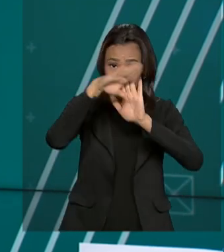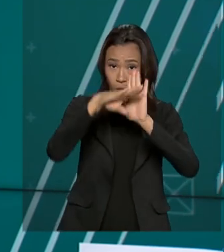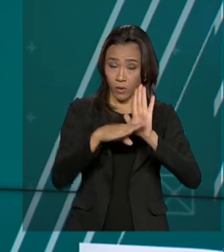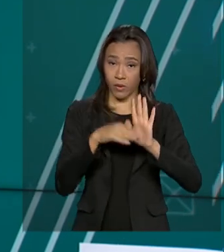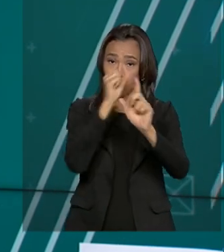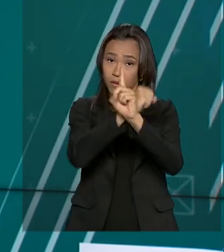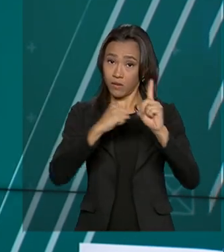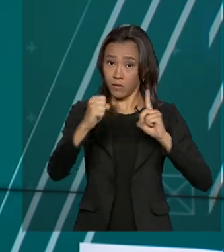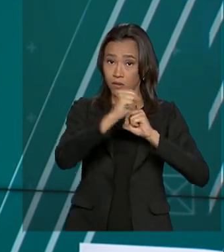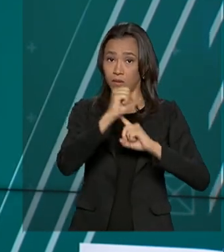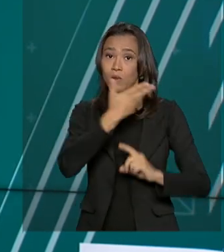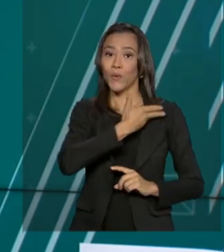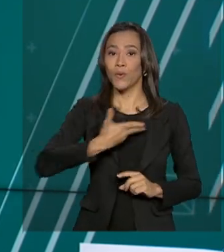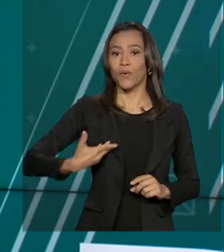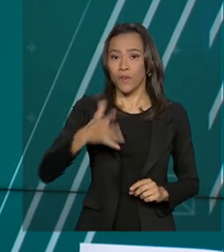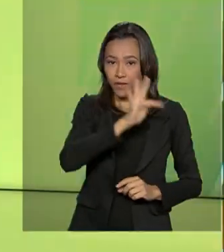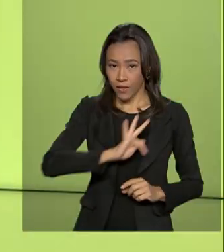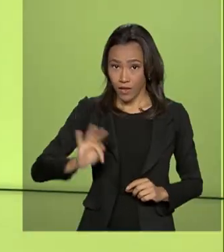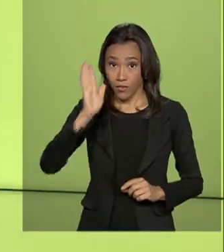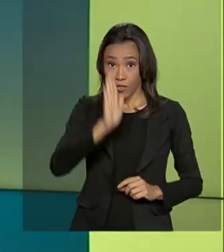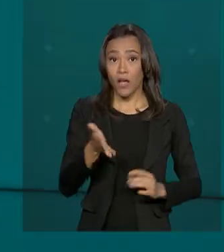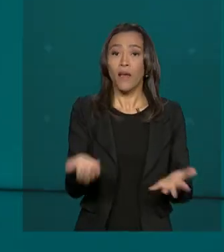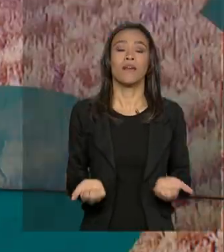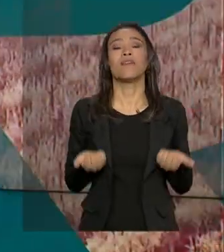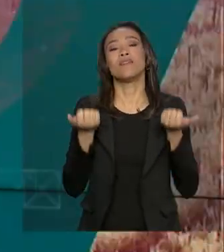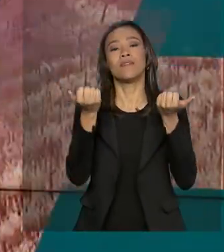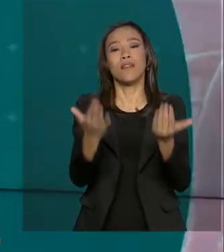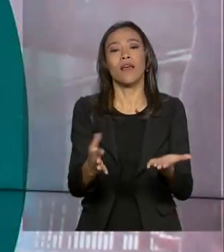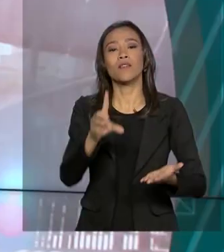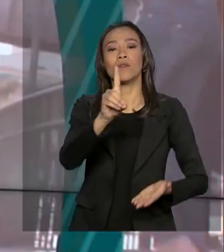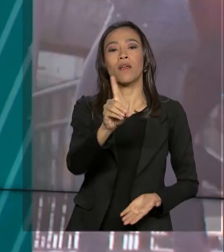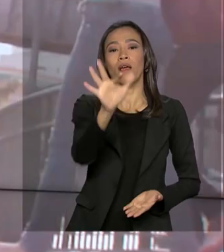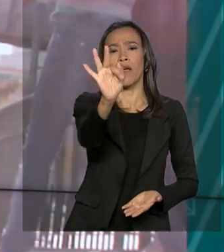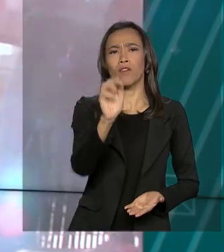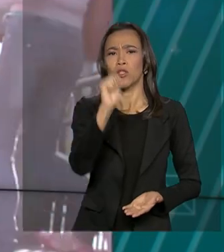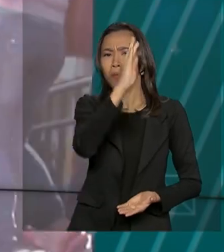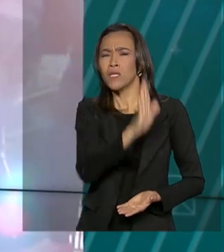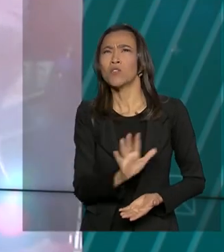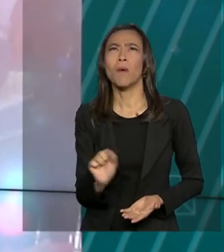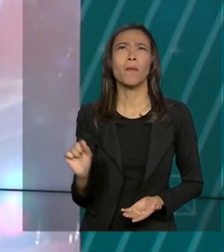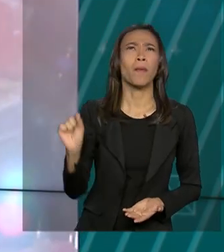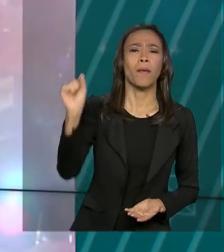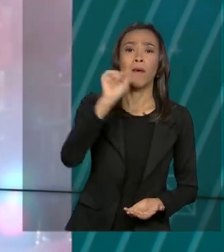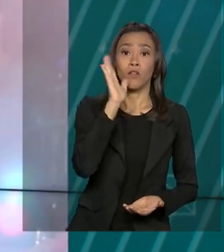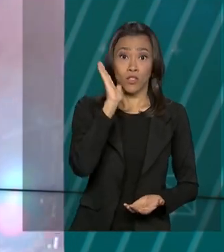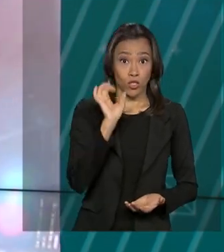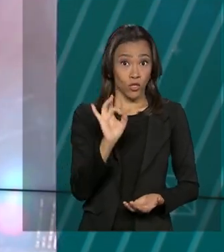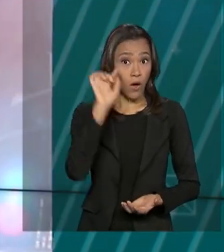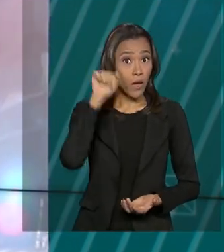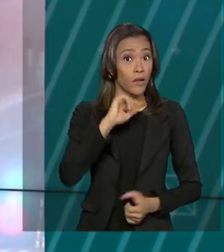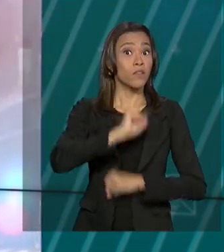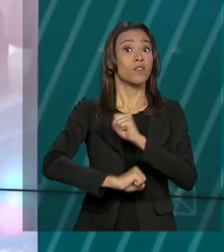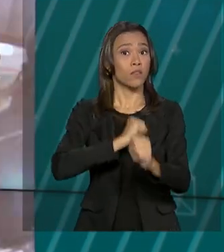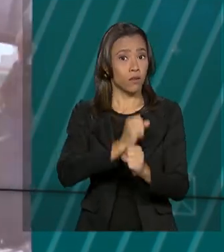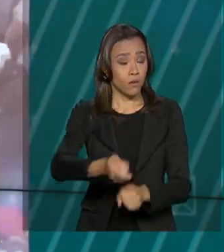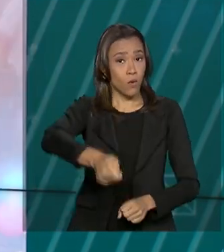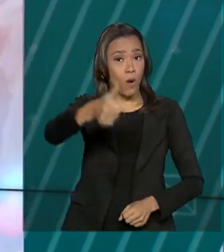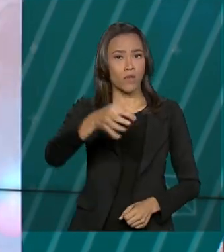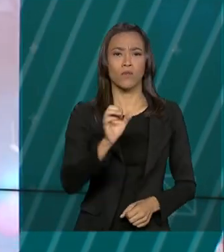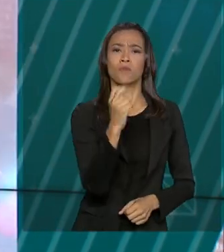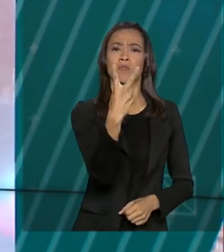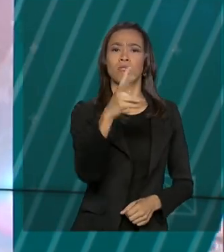Social do Governo Federal foram entregues no Distrito Federal. Em todo o Brasil, foram entregues só este ano quase 250